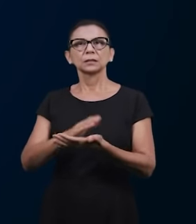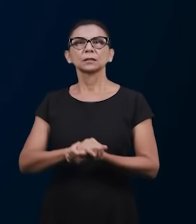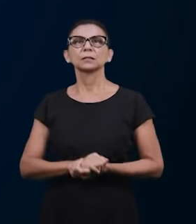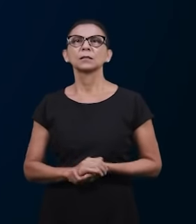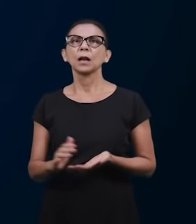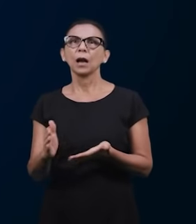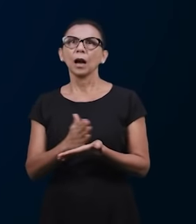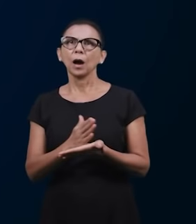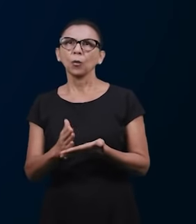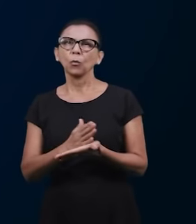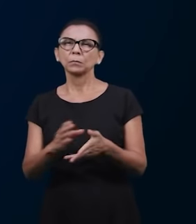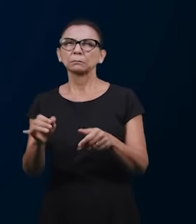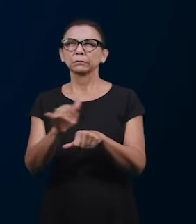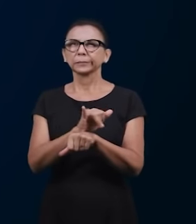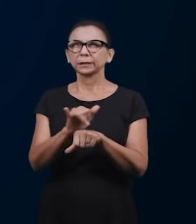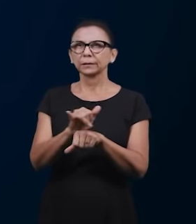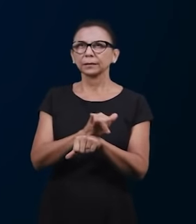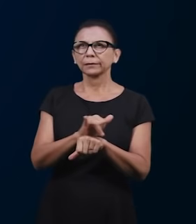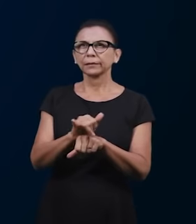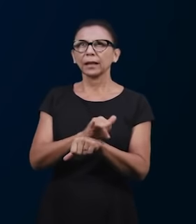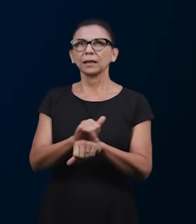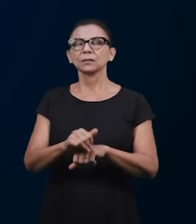contribuições, nós temos